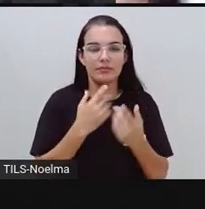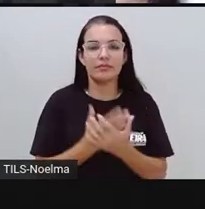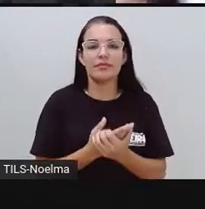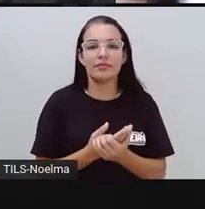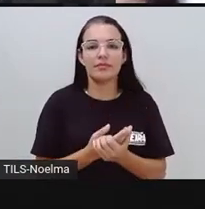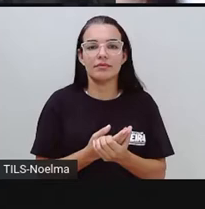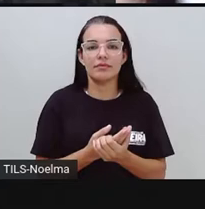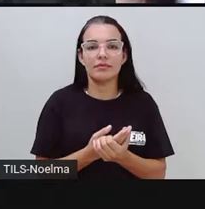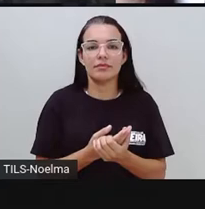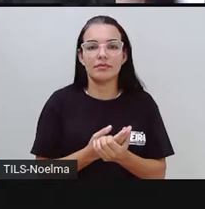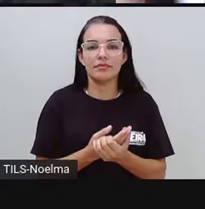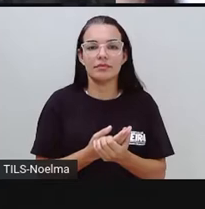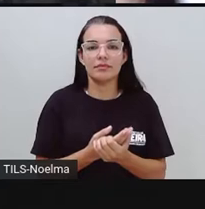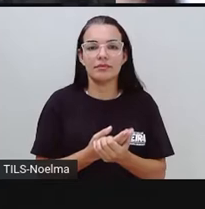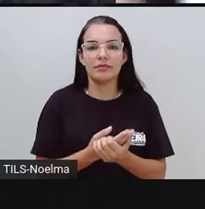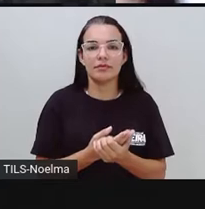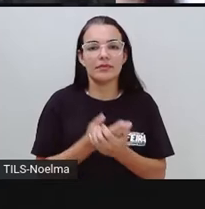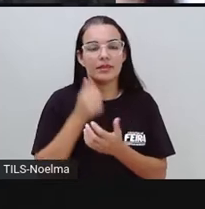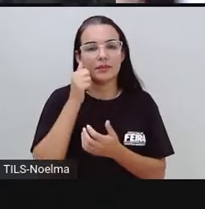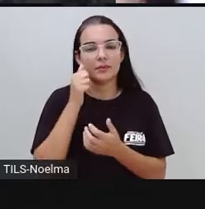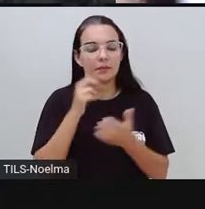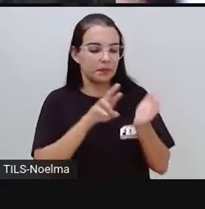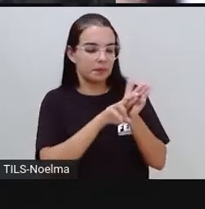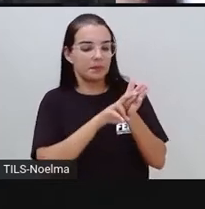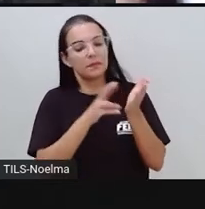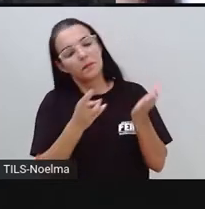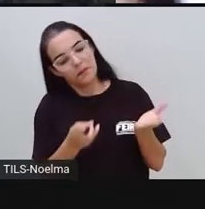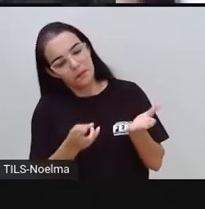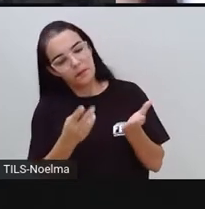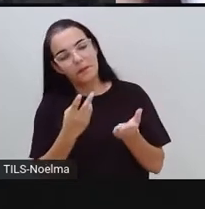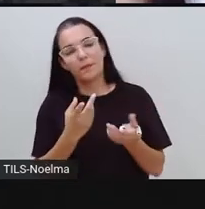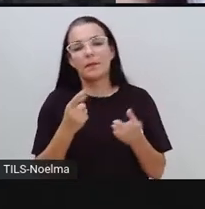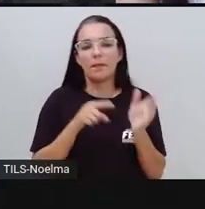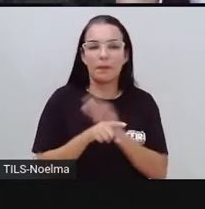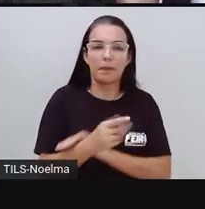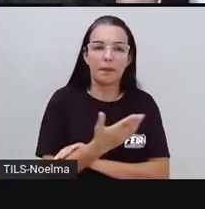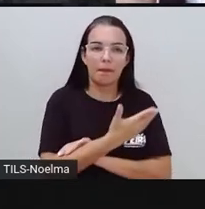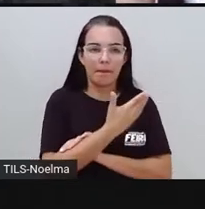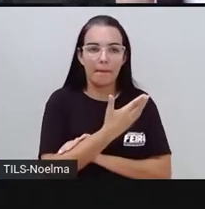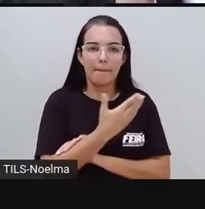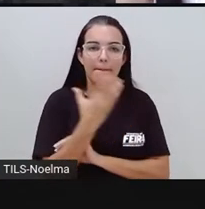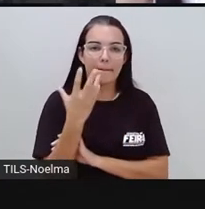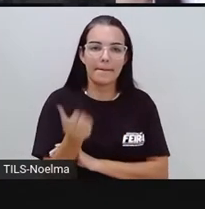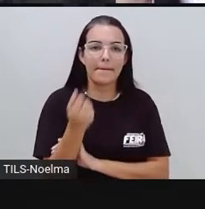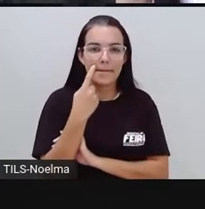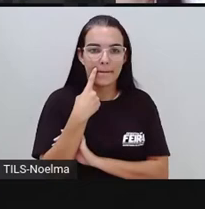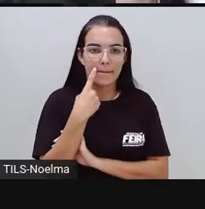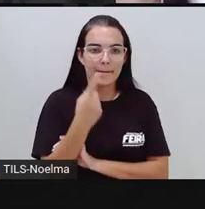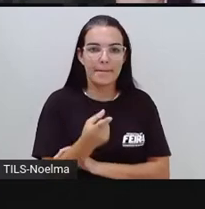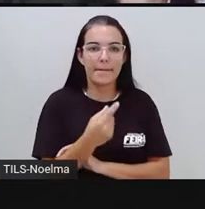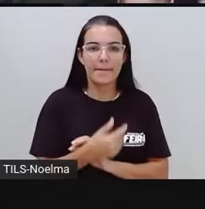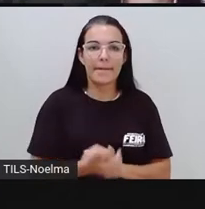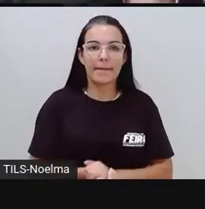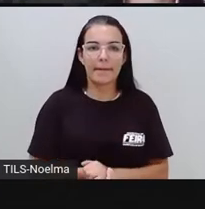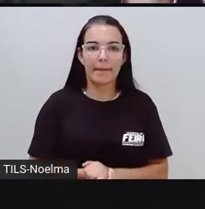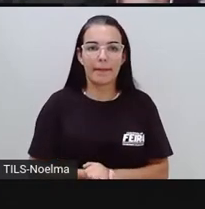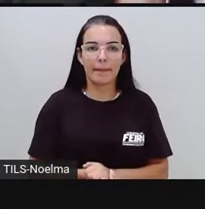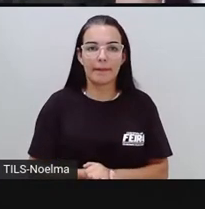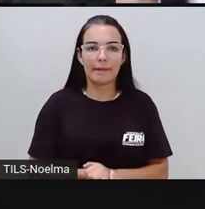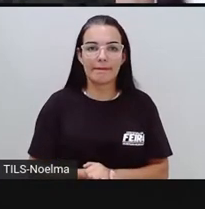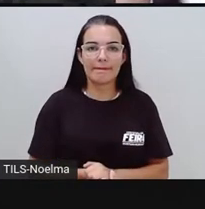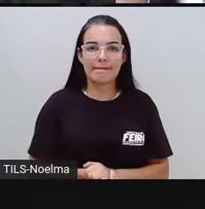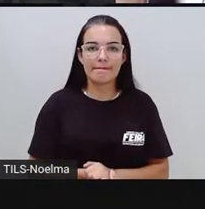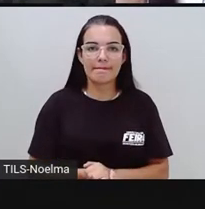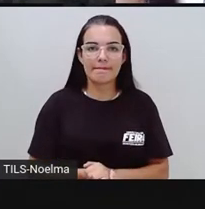essa revista aqui, ou para o entrevistador. Então, vamos lá. Então, existem